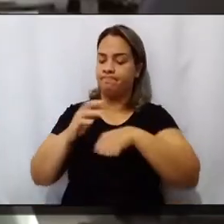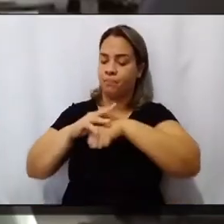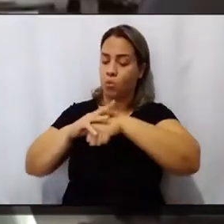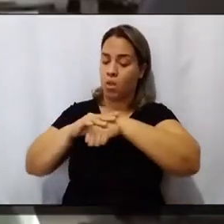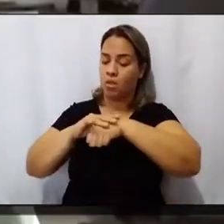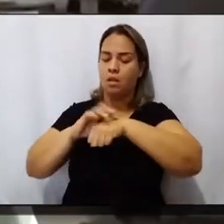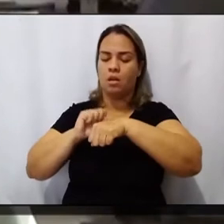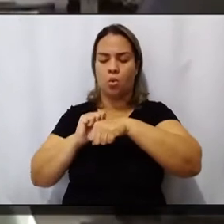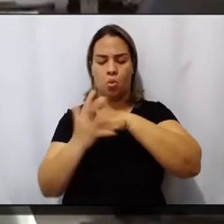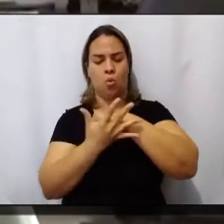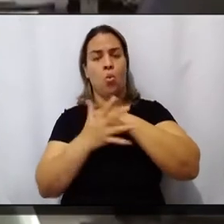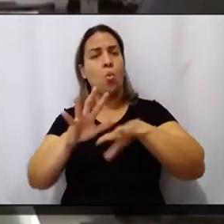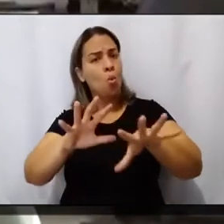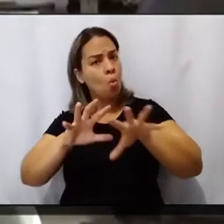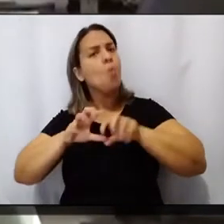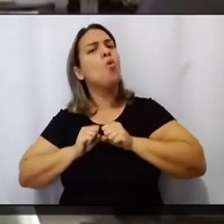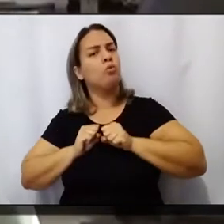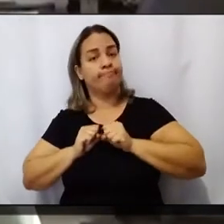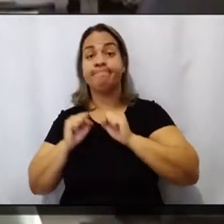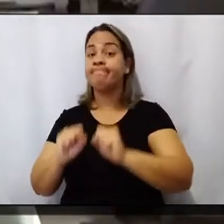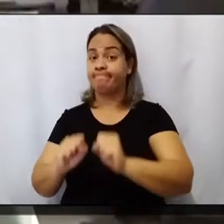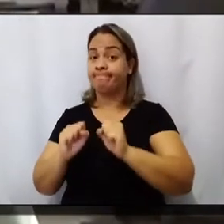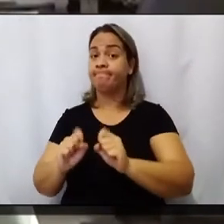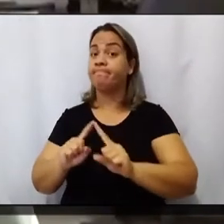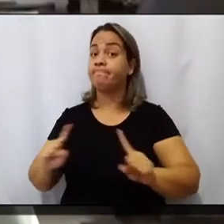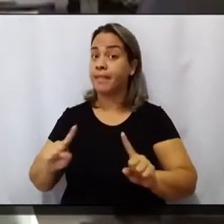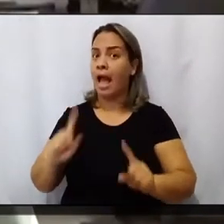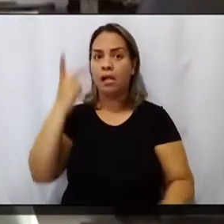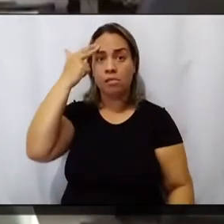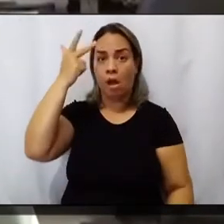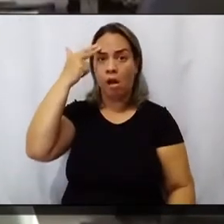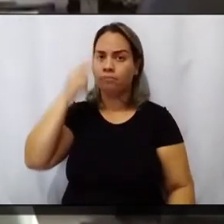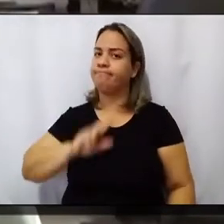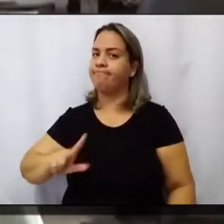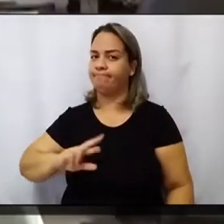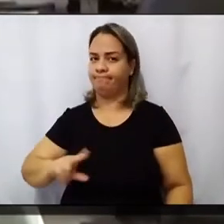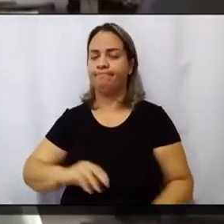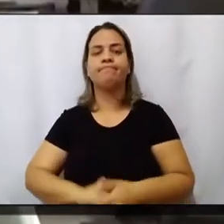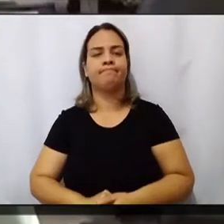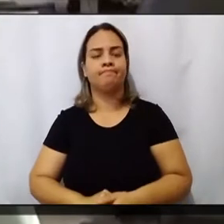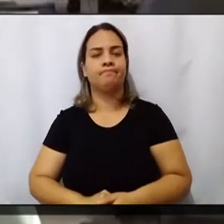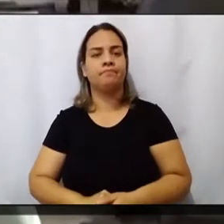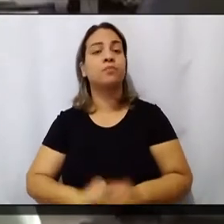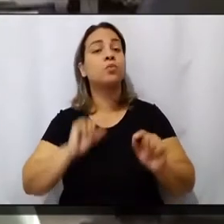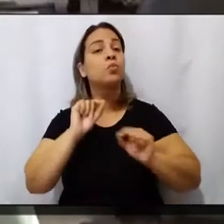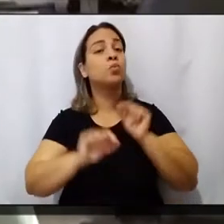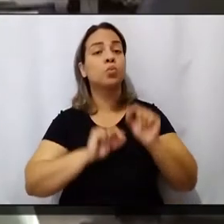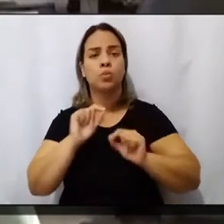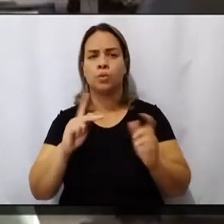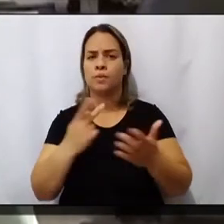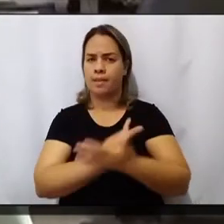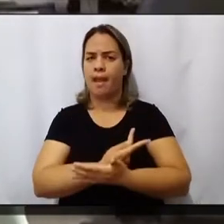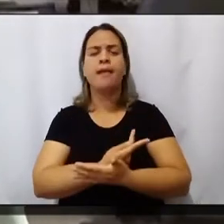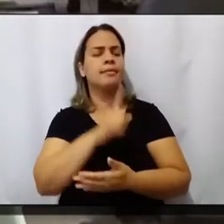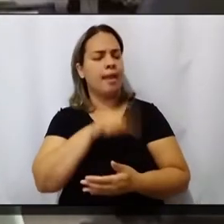é possível, embora ainda seja um evento incomum. Corrobora isso, o fato